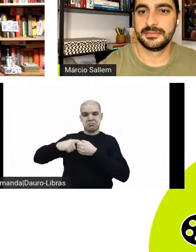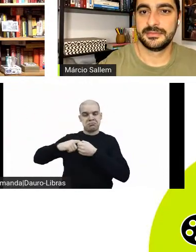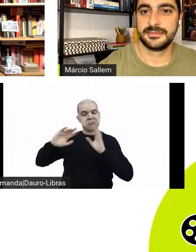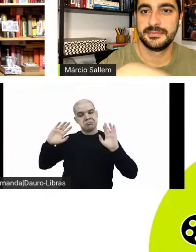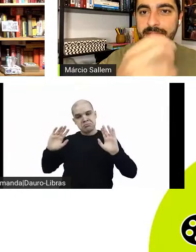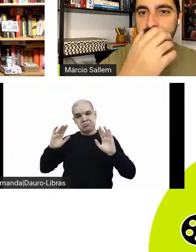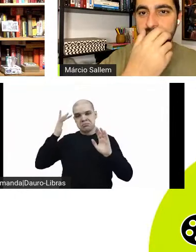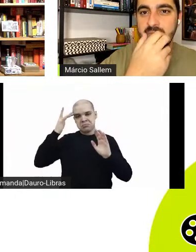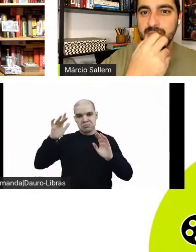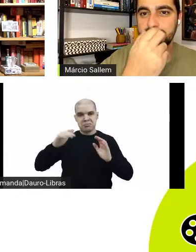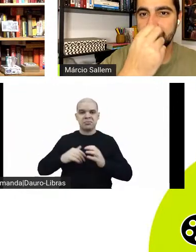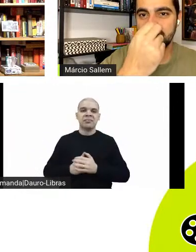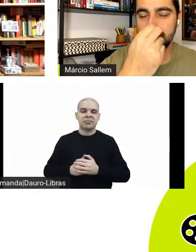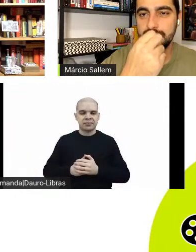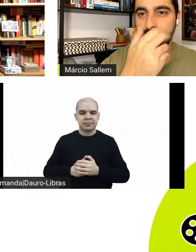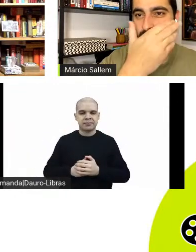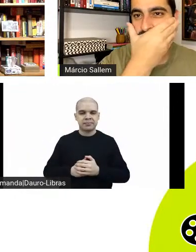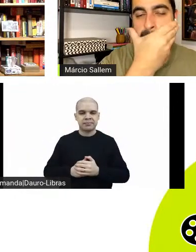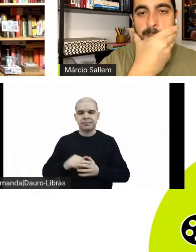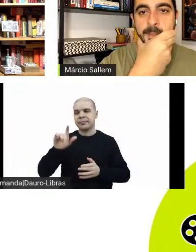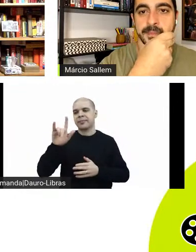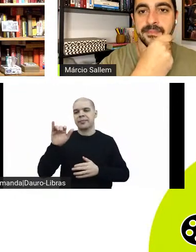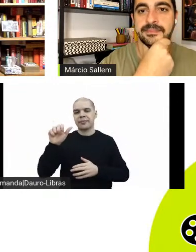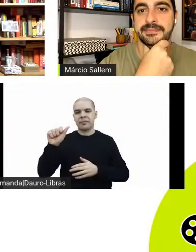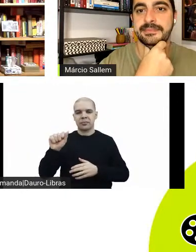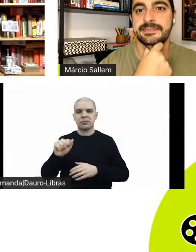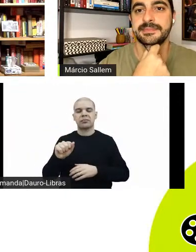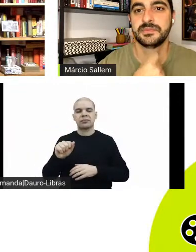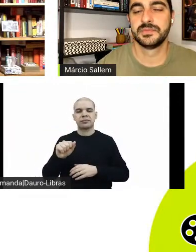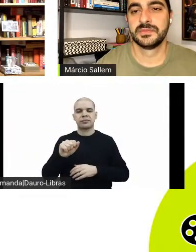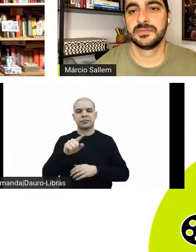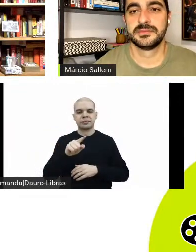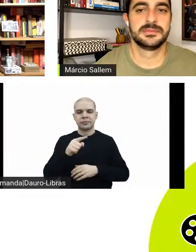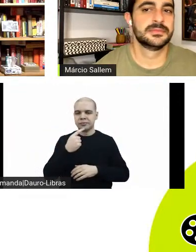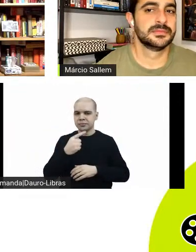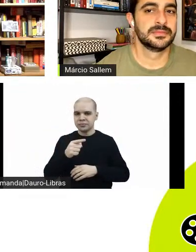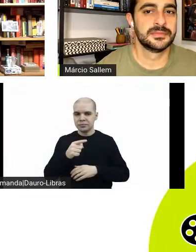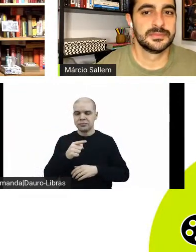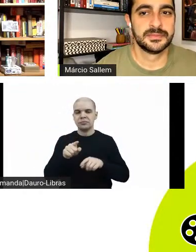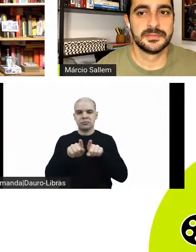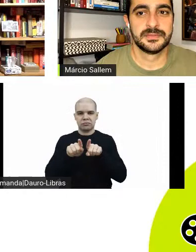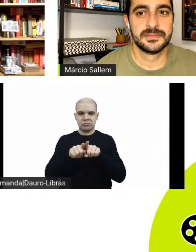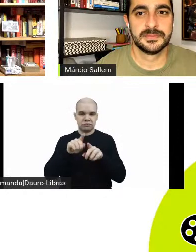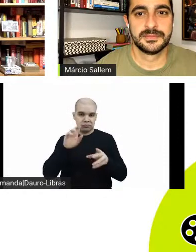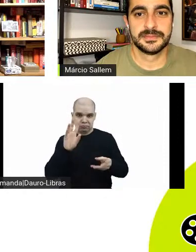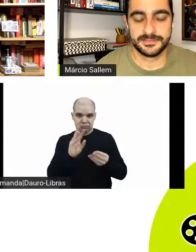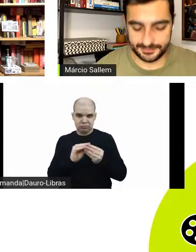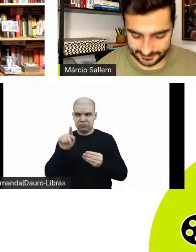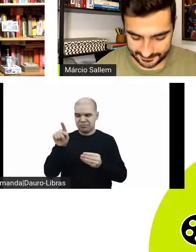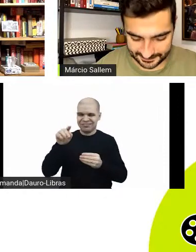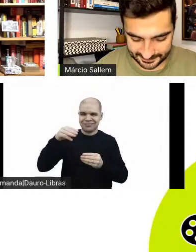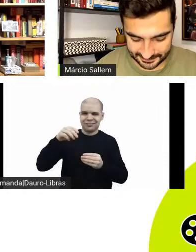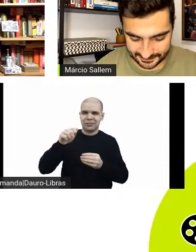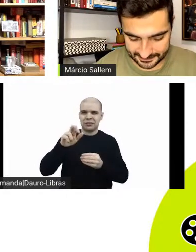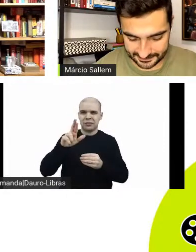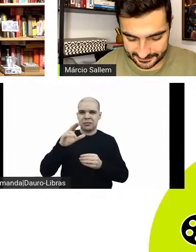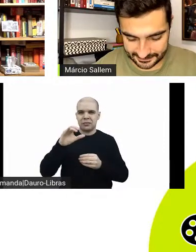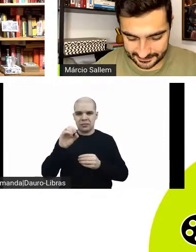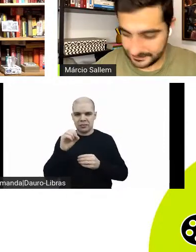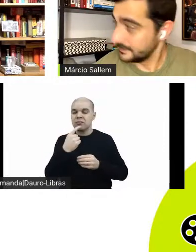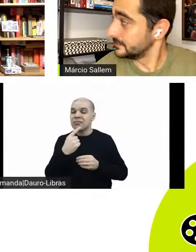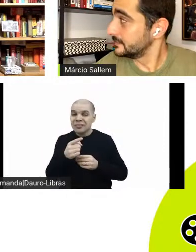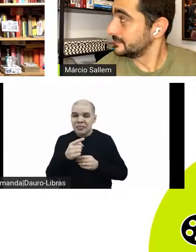só mais um parênteses, eu achei muito concluindo aqui também meus apontamentos, o que o Márcio falou importantíssimo, né, dessa